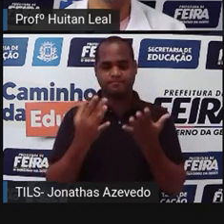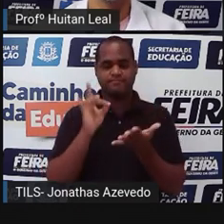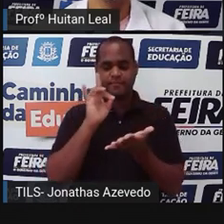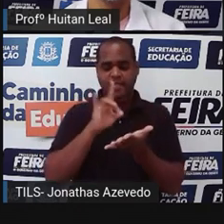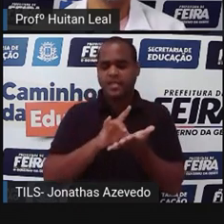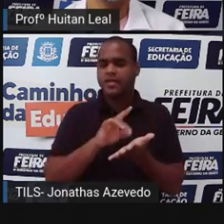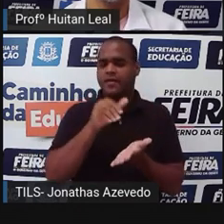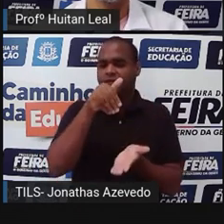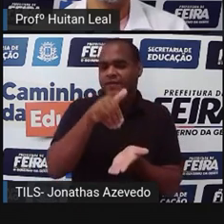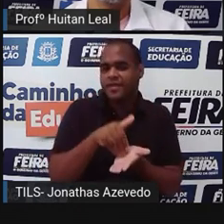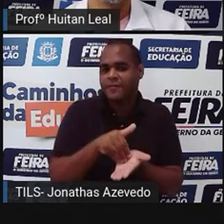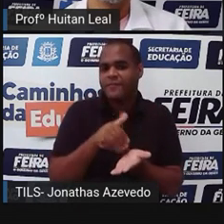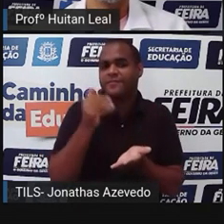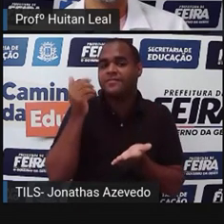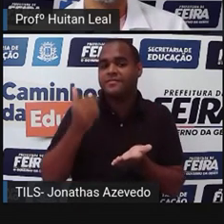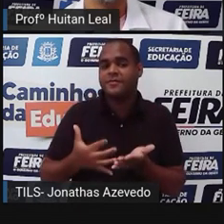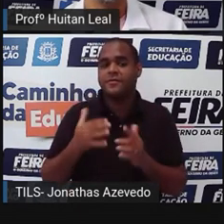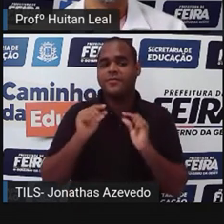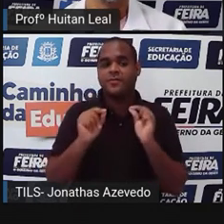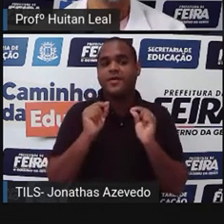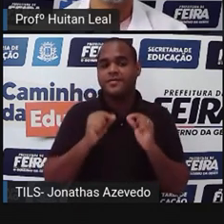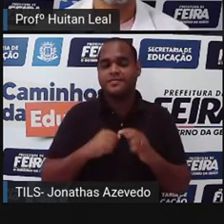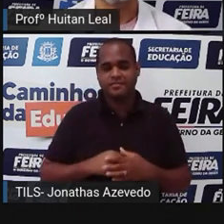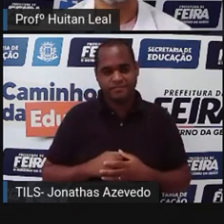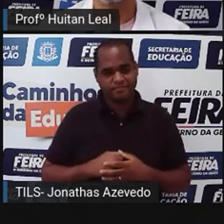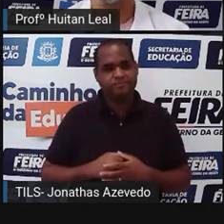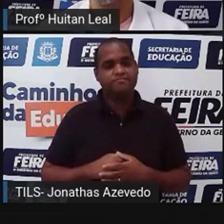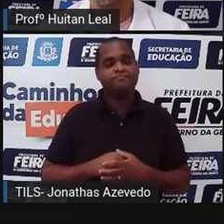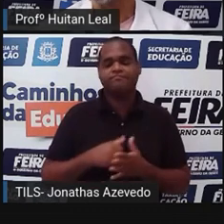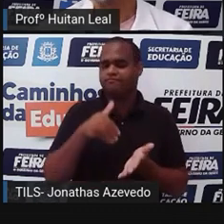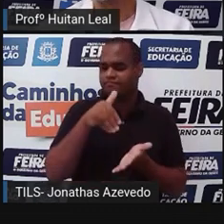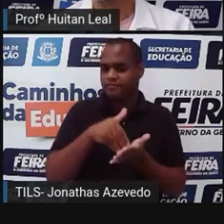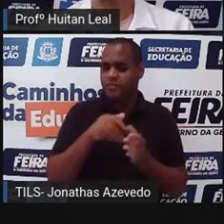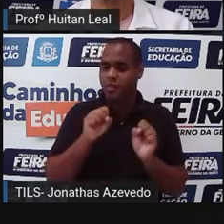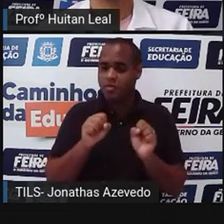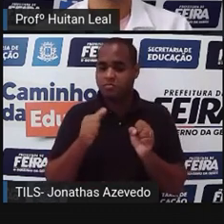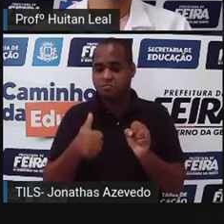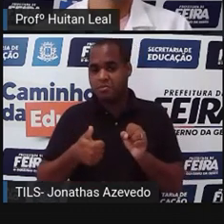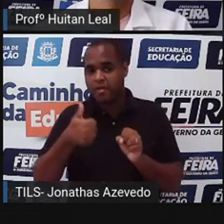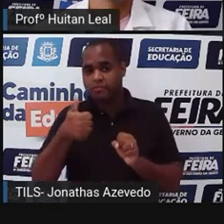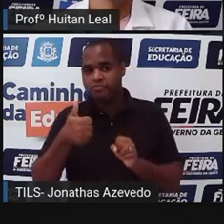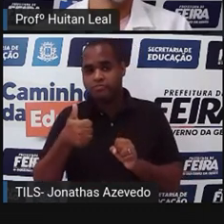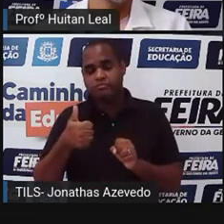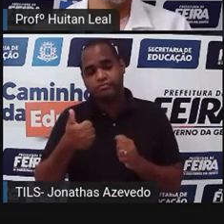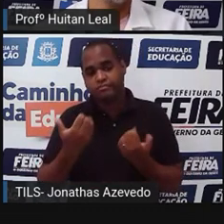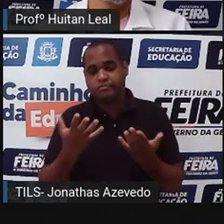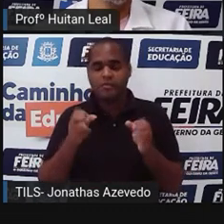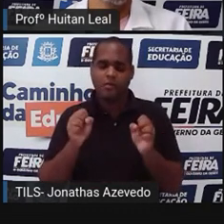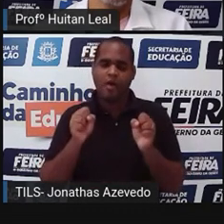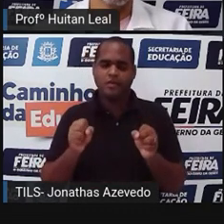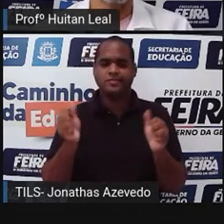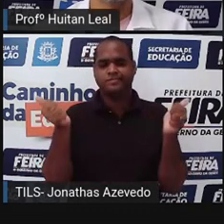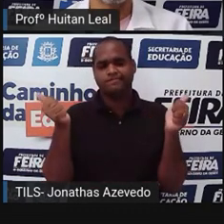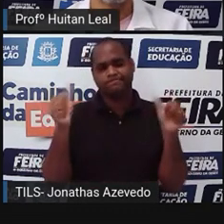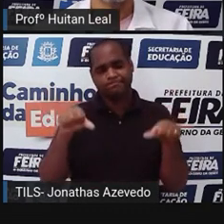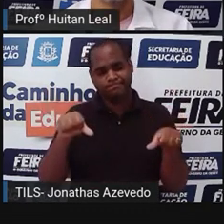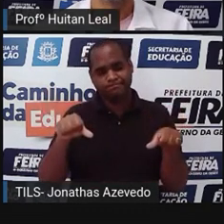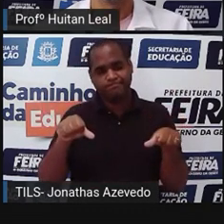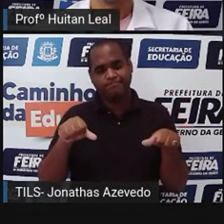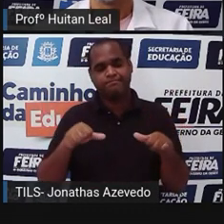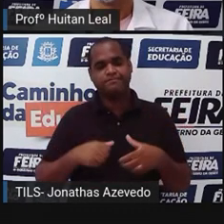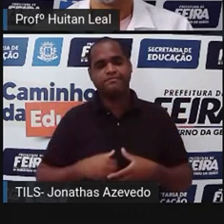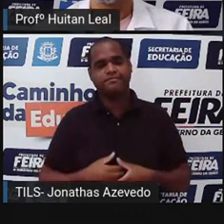solução para o enredo. Então, no final, tudo pode acabar bem, mas pode também acabar